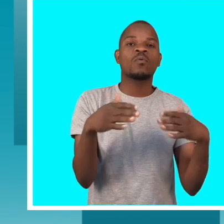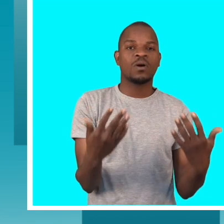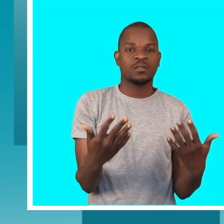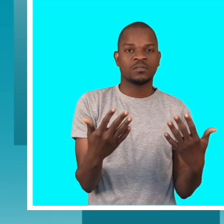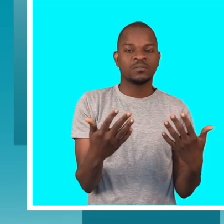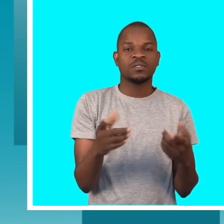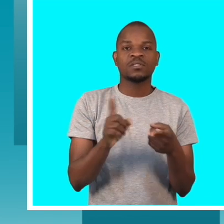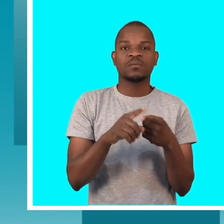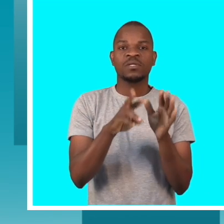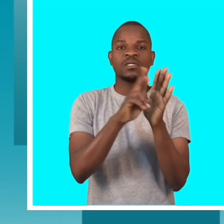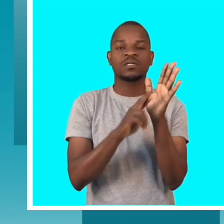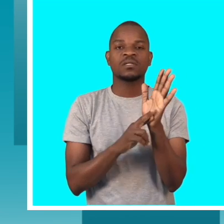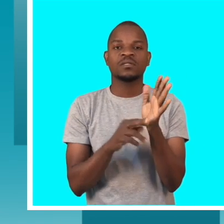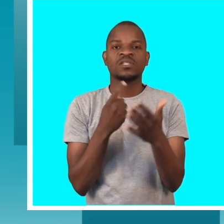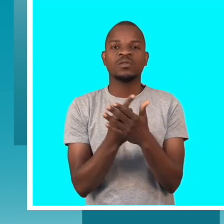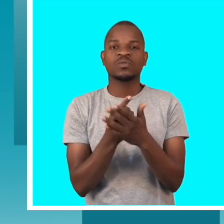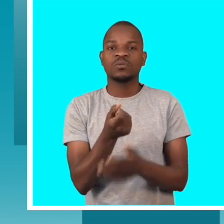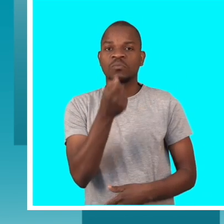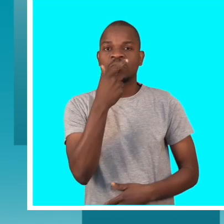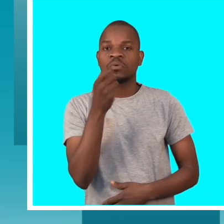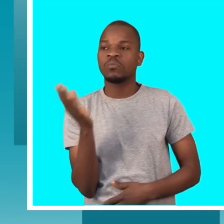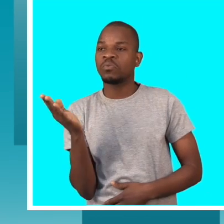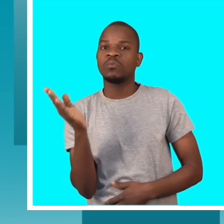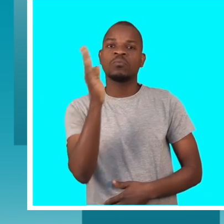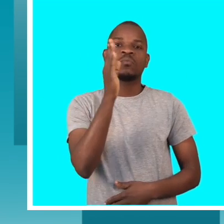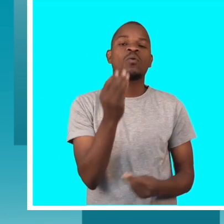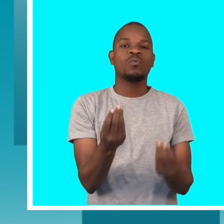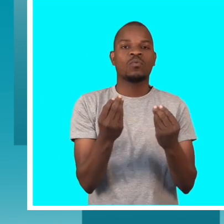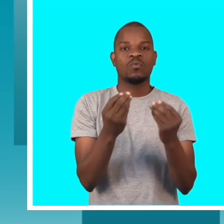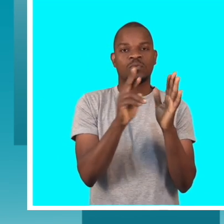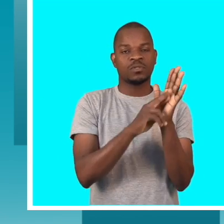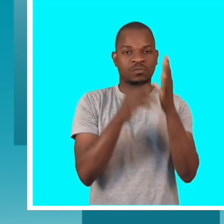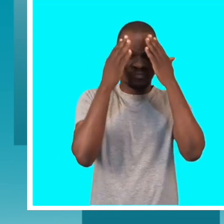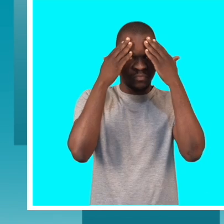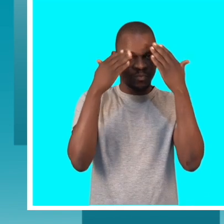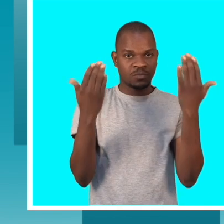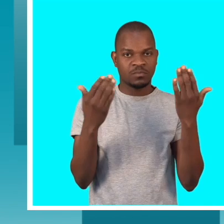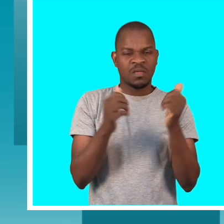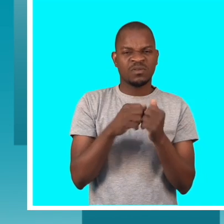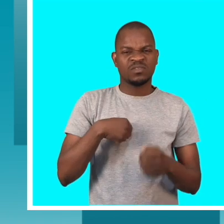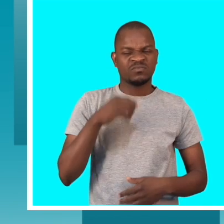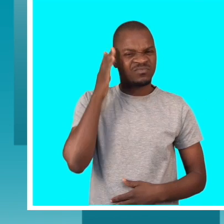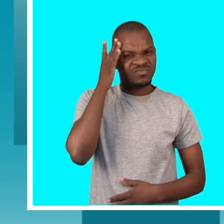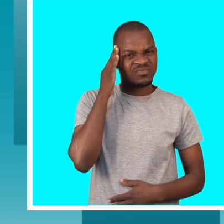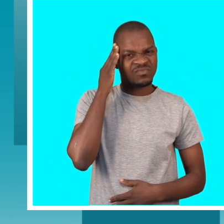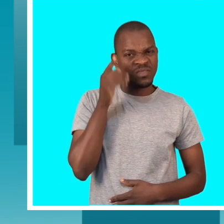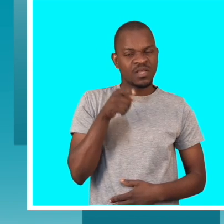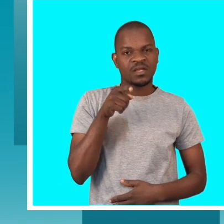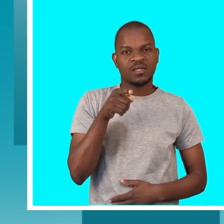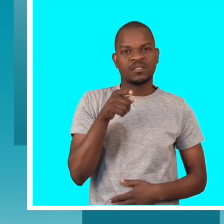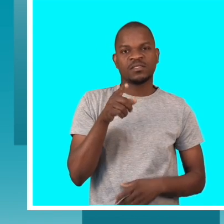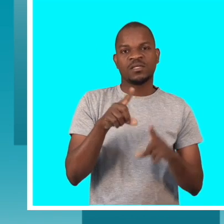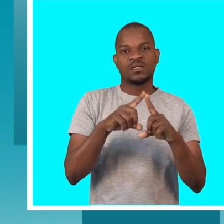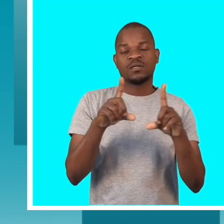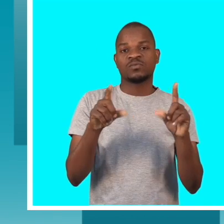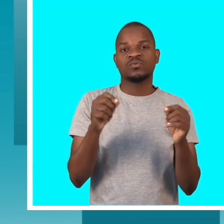medicamentos, como é que pode administrar o medicamento. Então, eu penso que esta